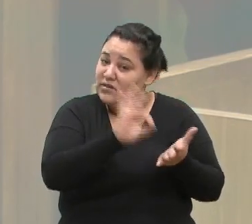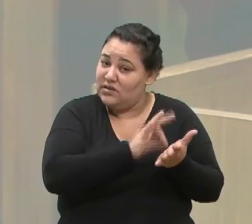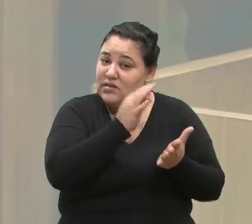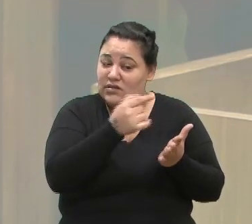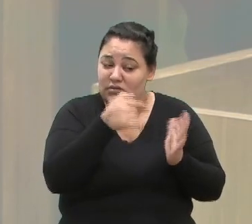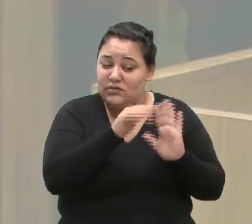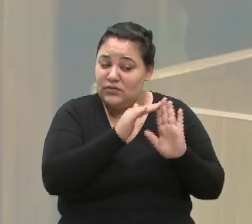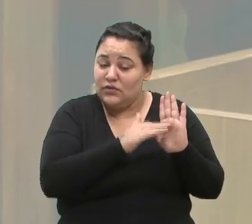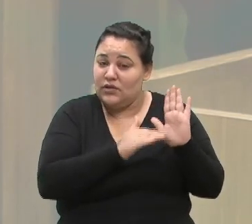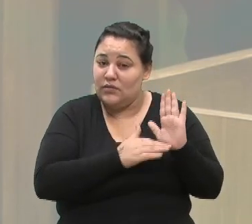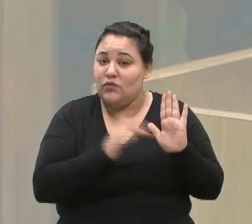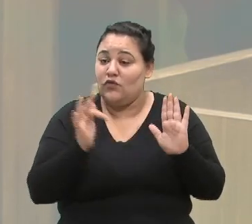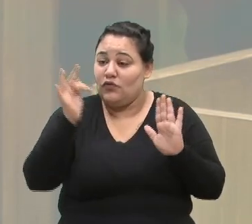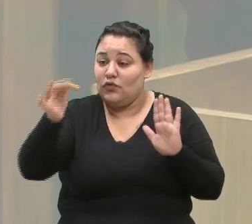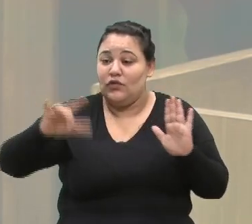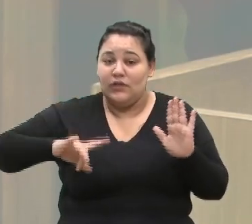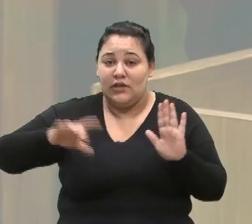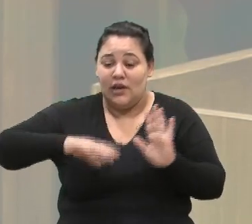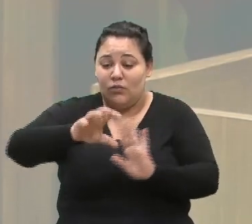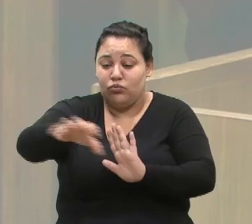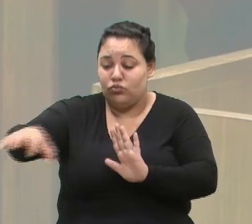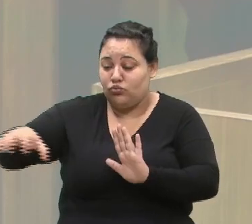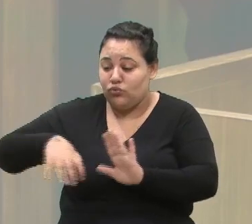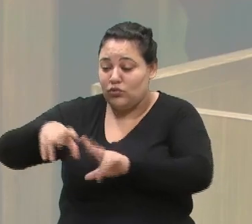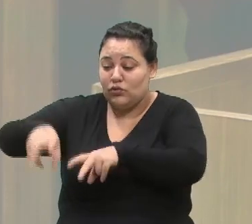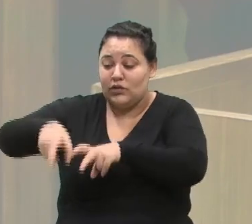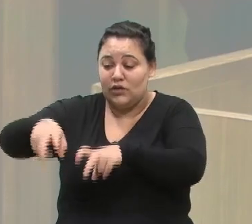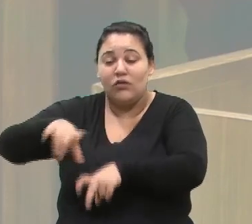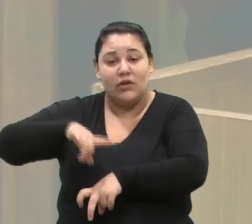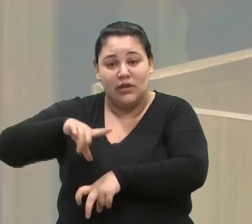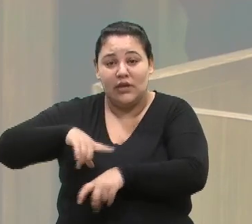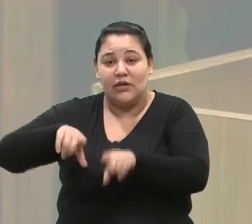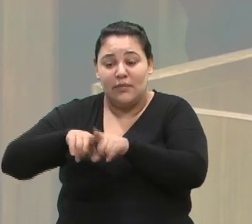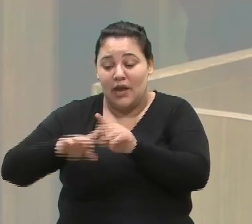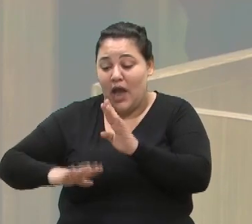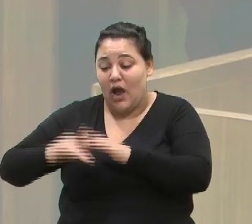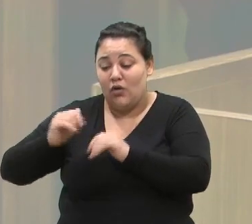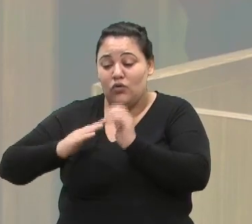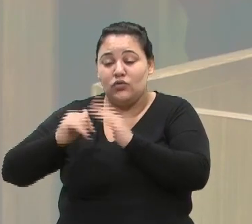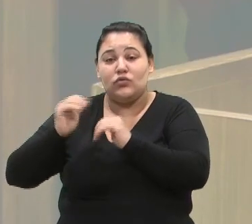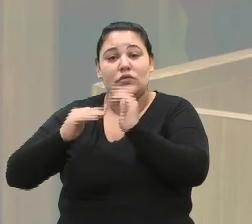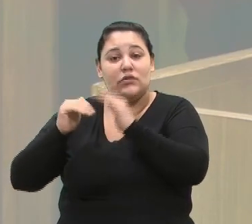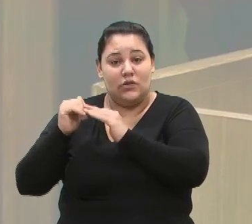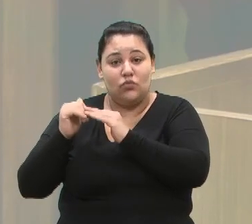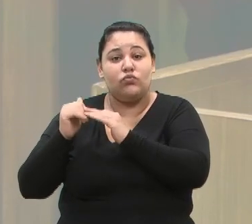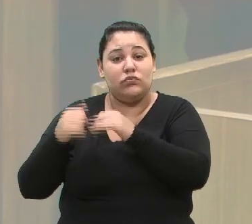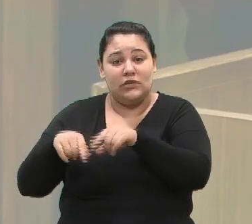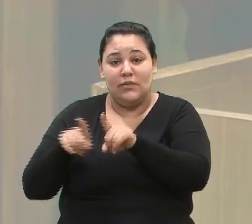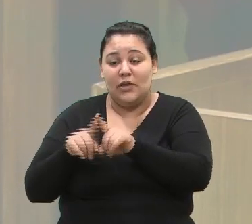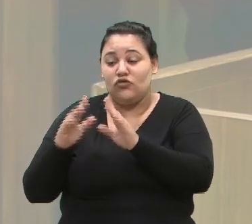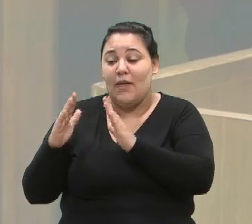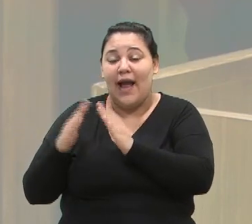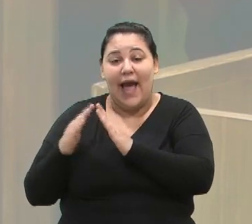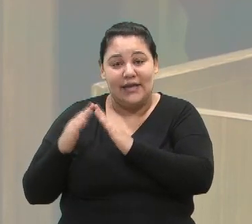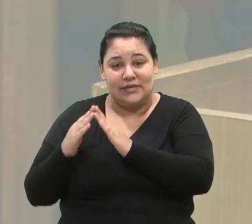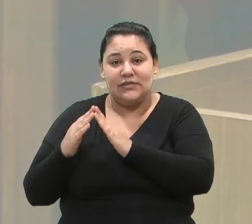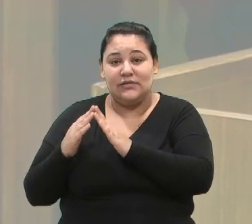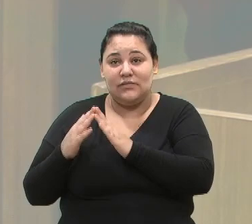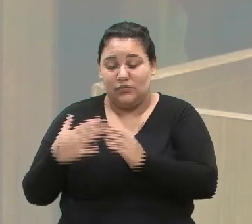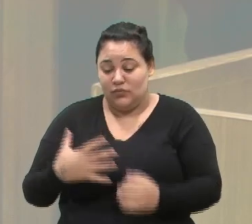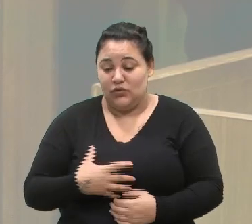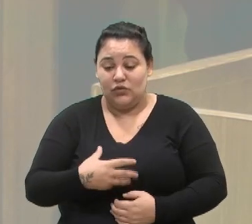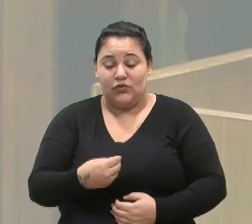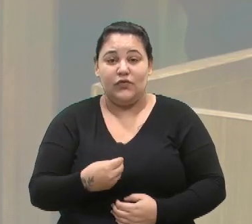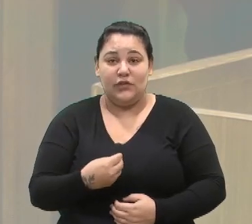em Santa Lúcia, Fazenda Sousa, nos interiores, a construção de uma casa para que o filho não